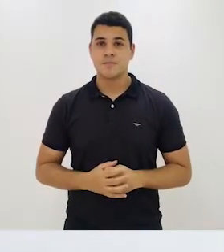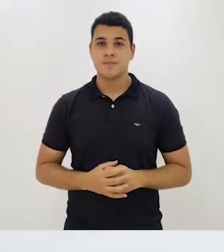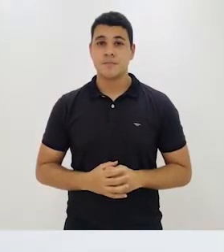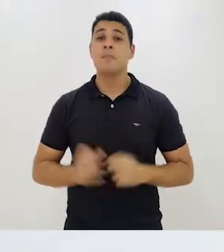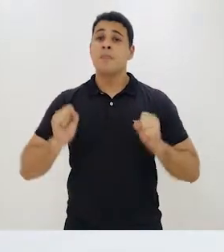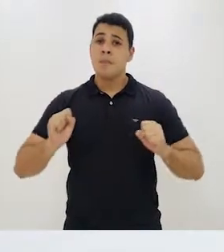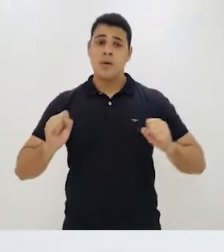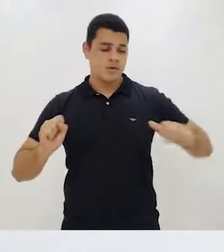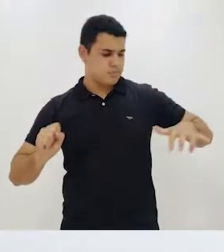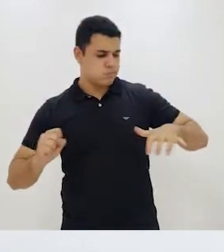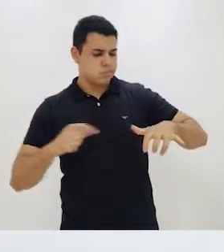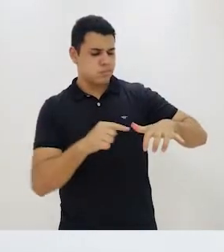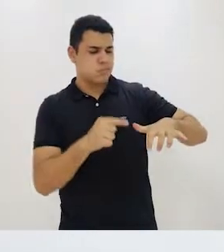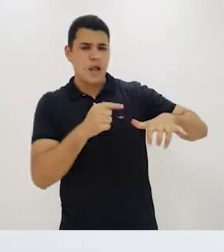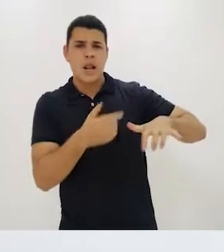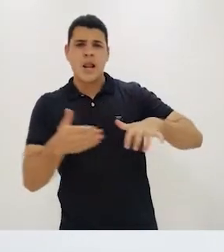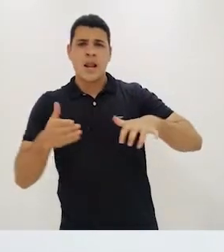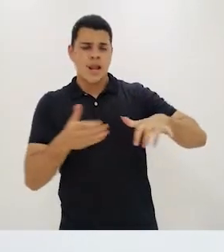Arpejando.